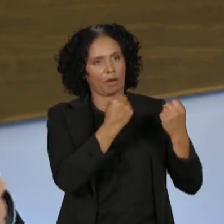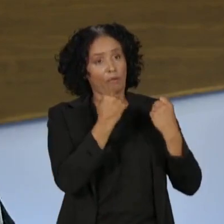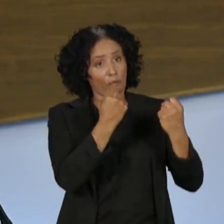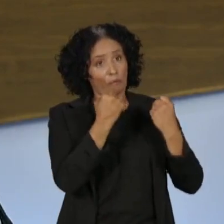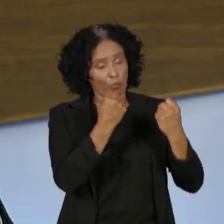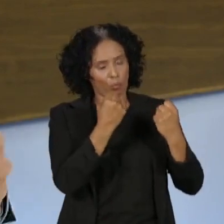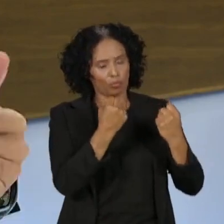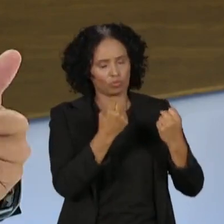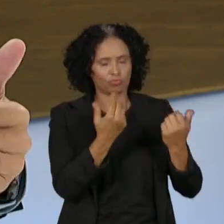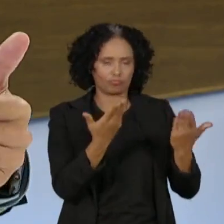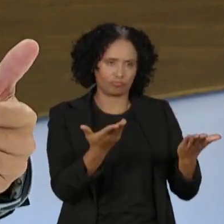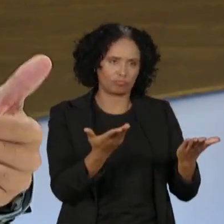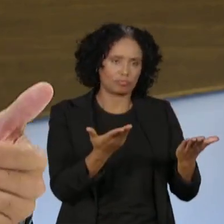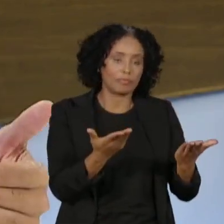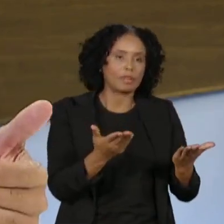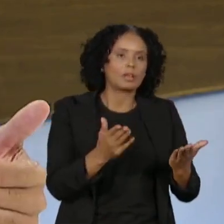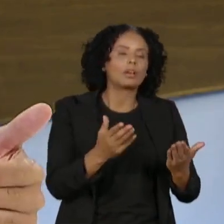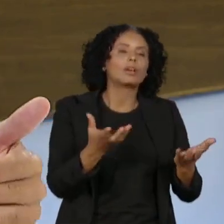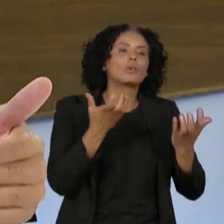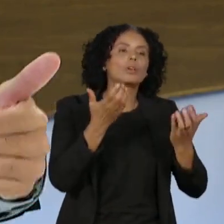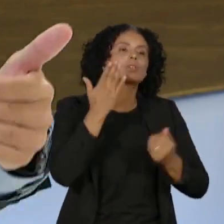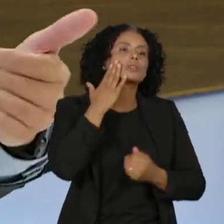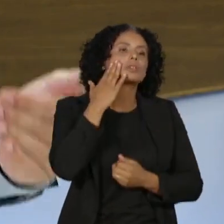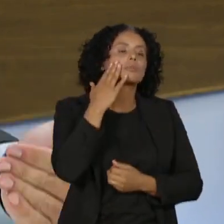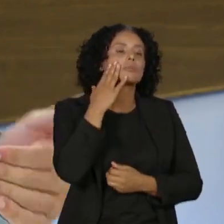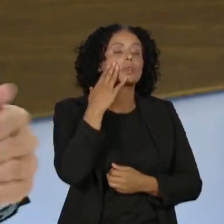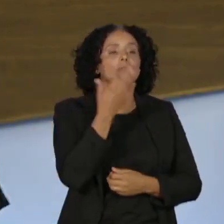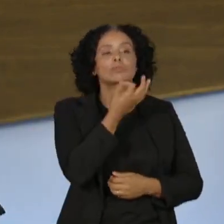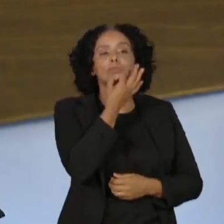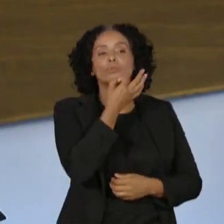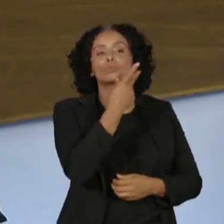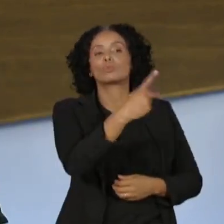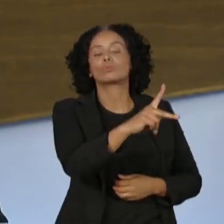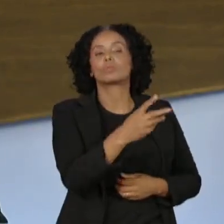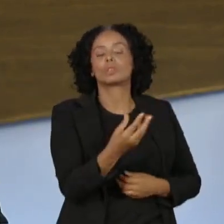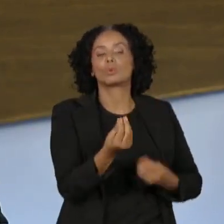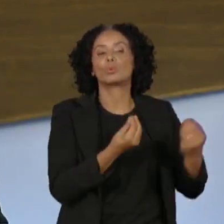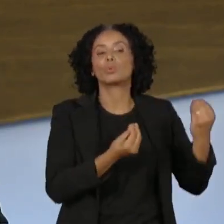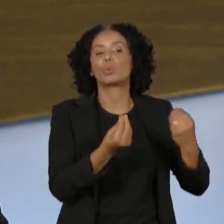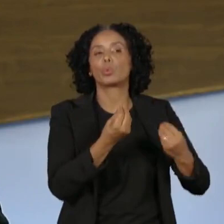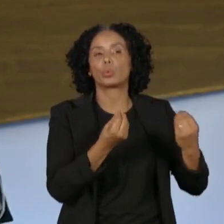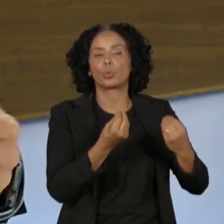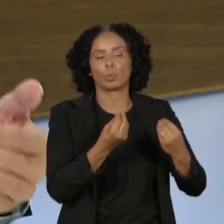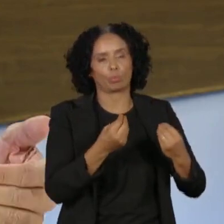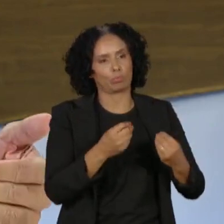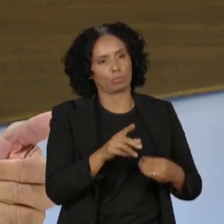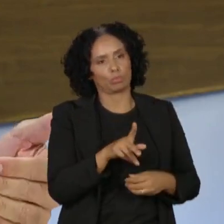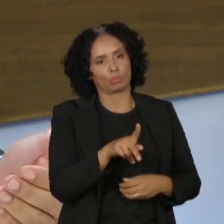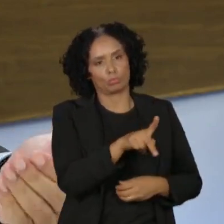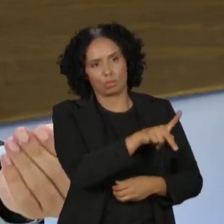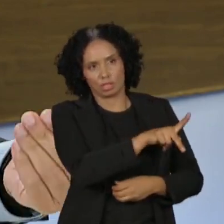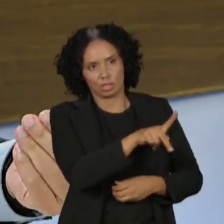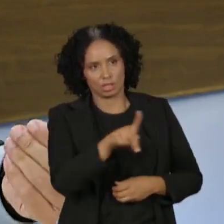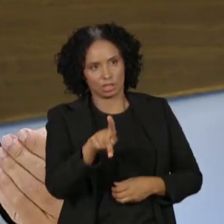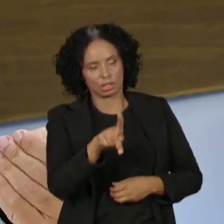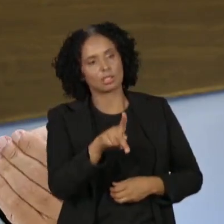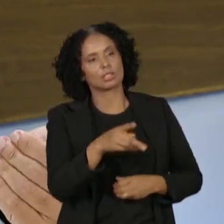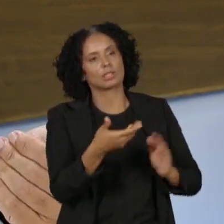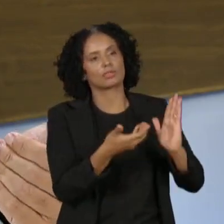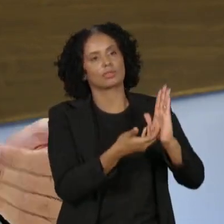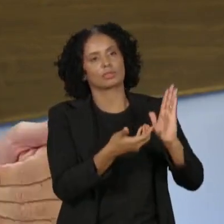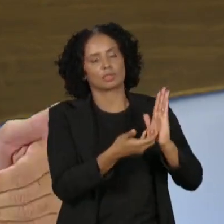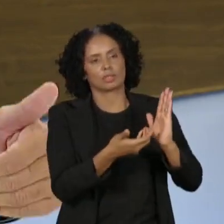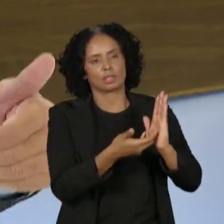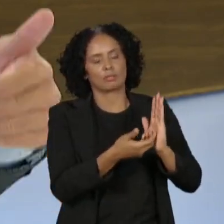ali do Palácio do Planalto. Eu queria saber a sua opinião sobre a recondução do presidente da Câmara, Arthur Lira, para mais um mandato, apoiado pela